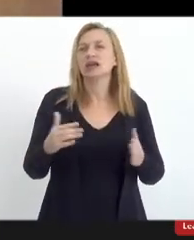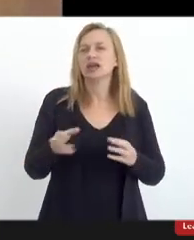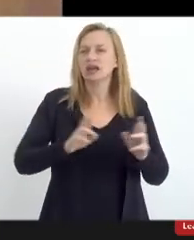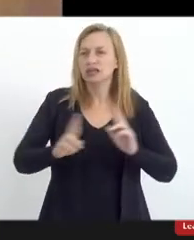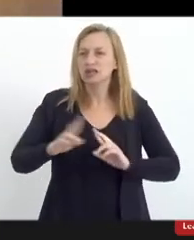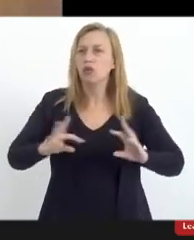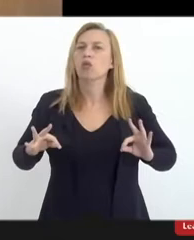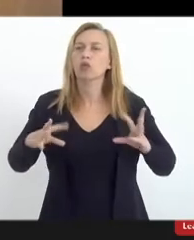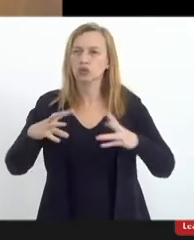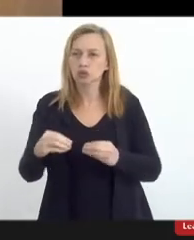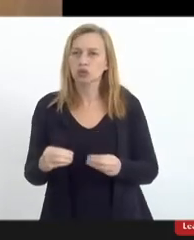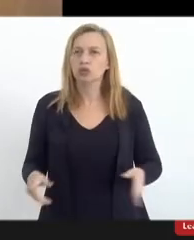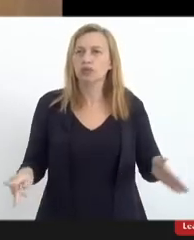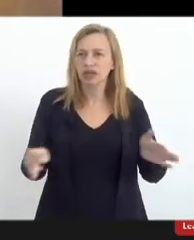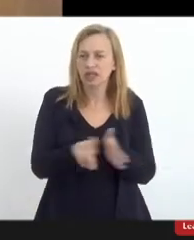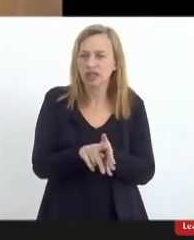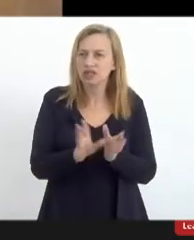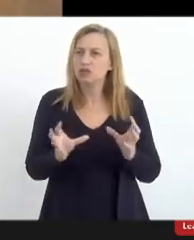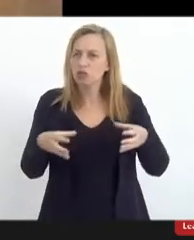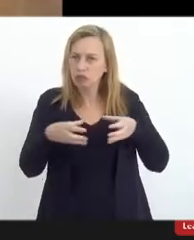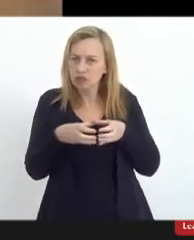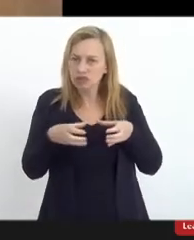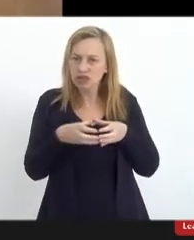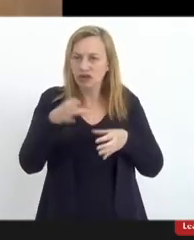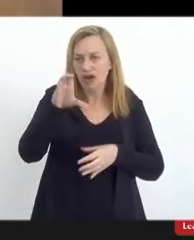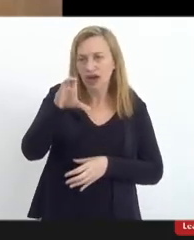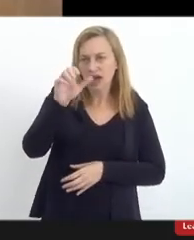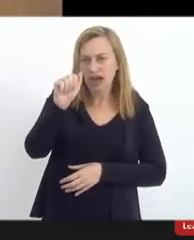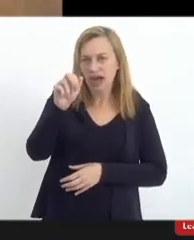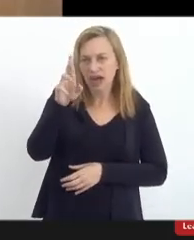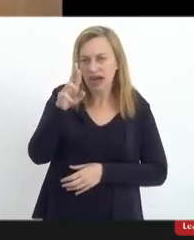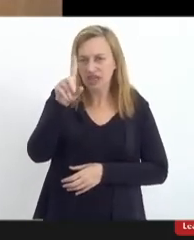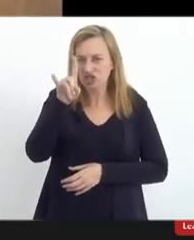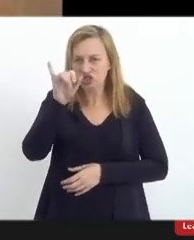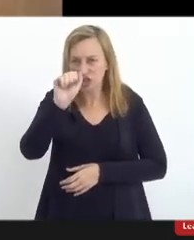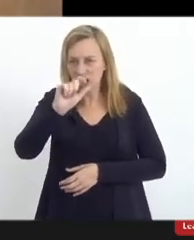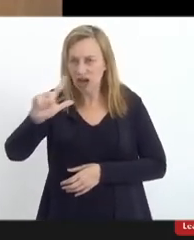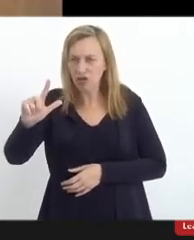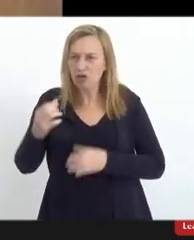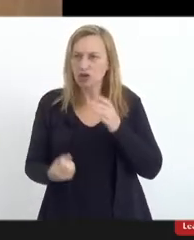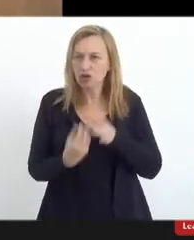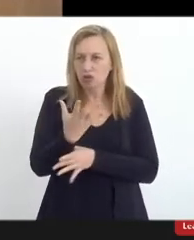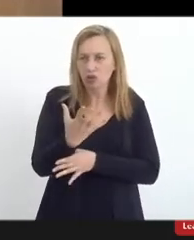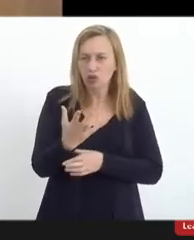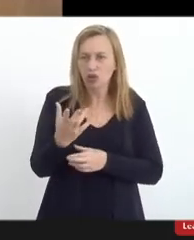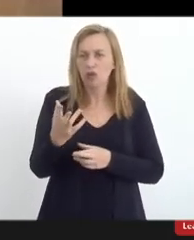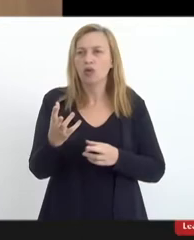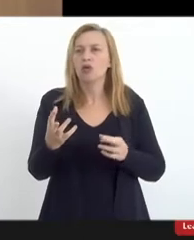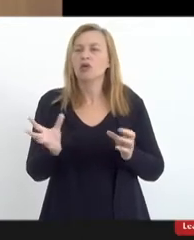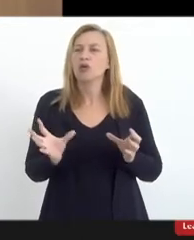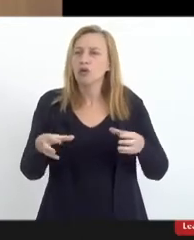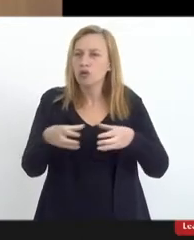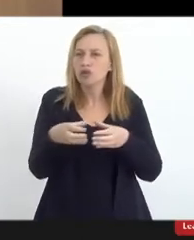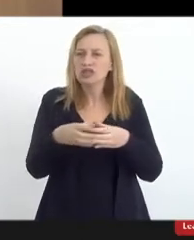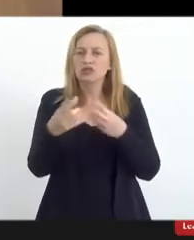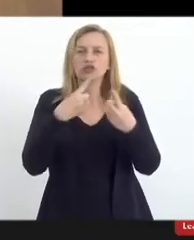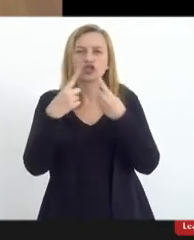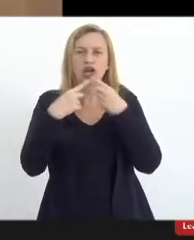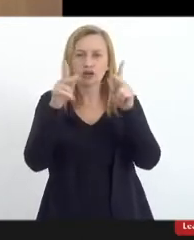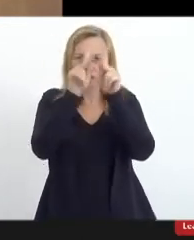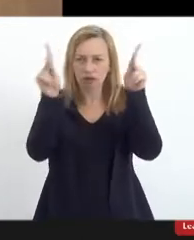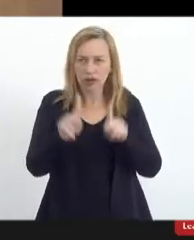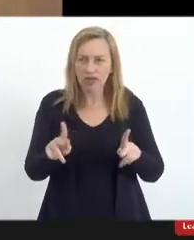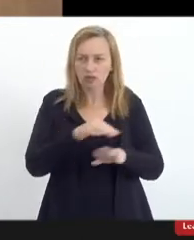inclusive fazem parte de uma comissão que o Cardeal criou, de diálogo interreligioso, que está chamada Comissão de Diálogo e Pais,